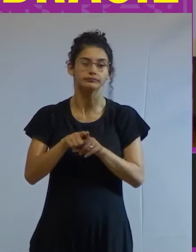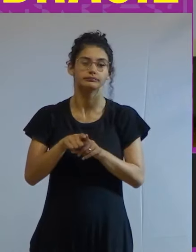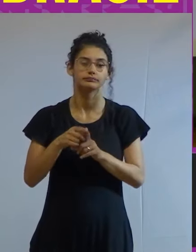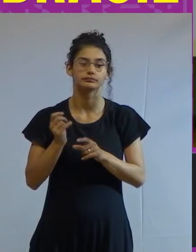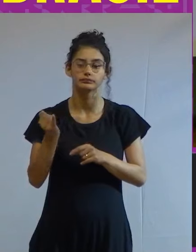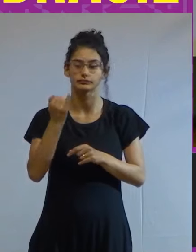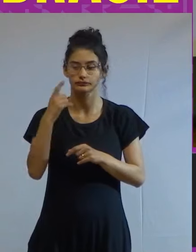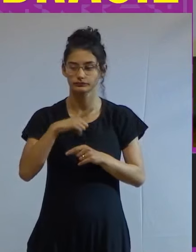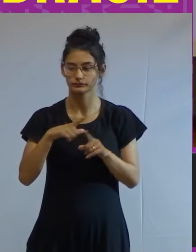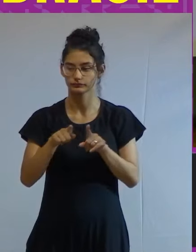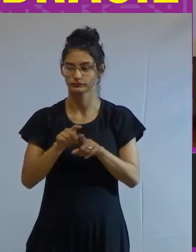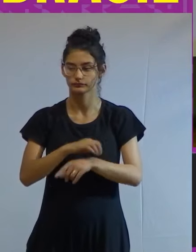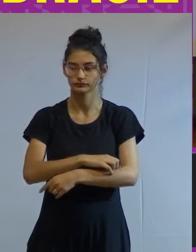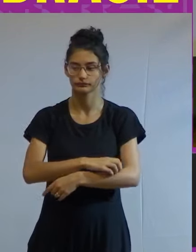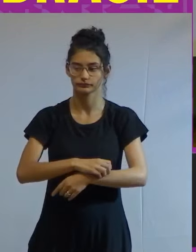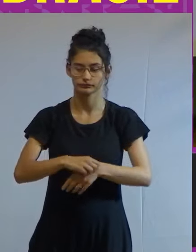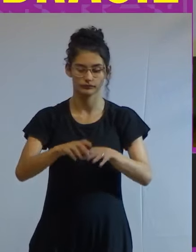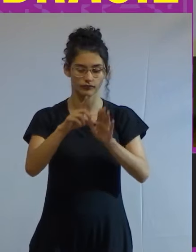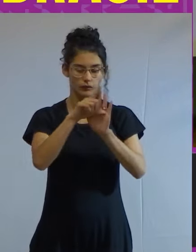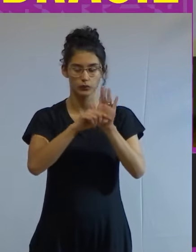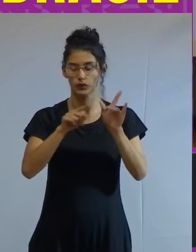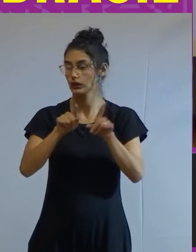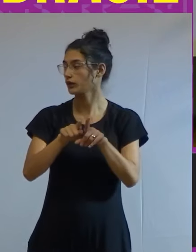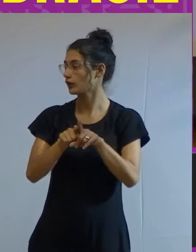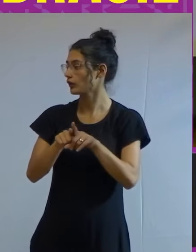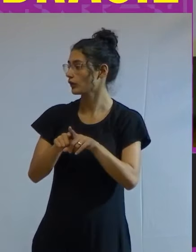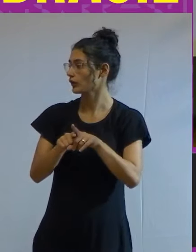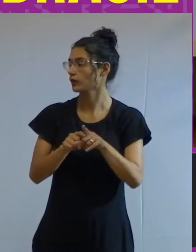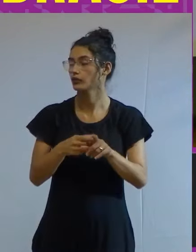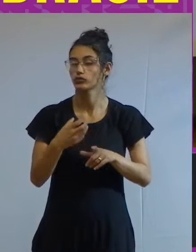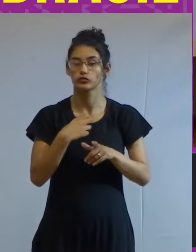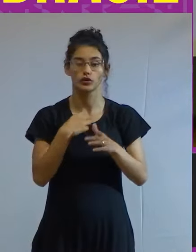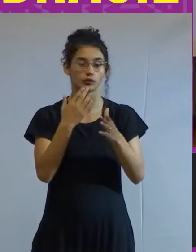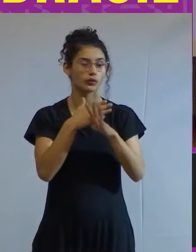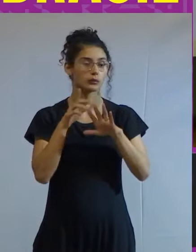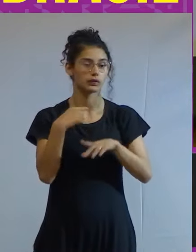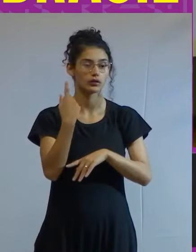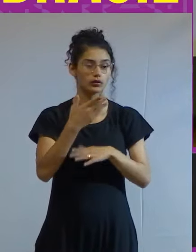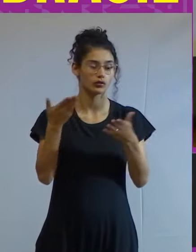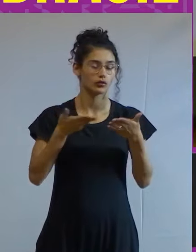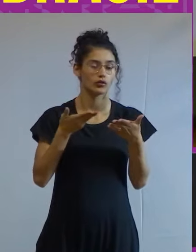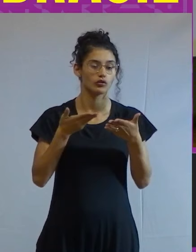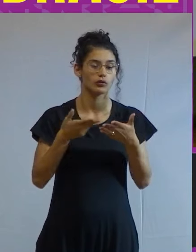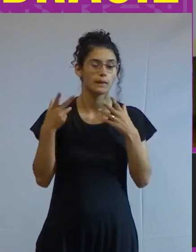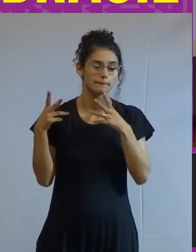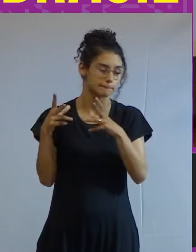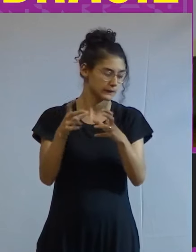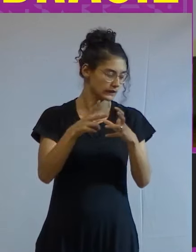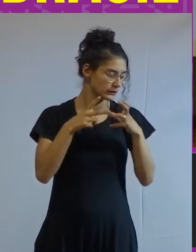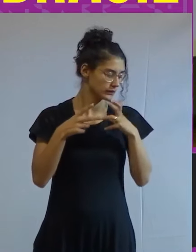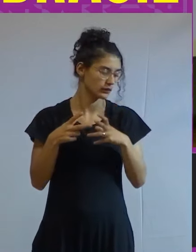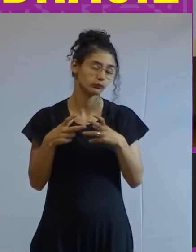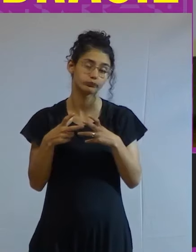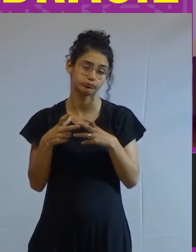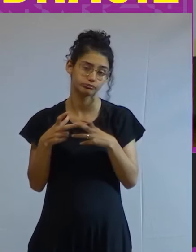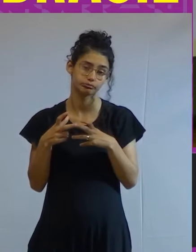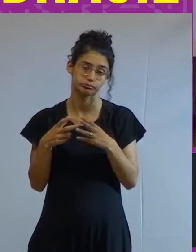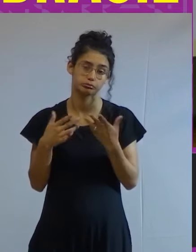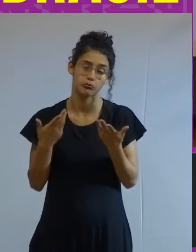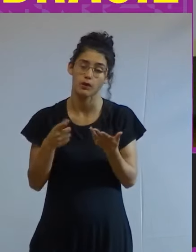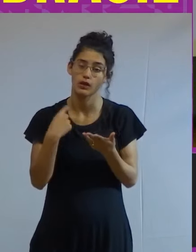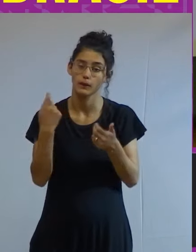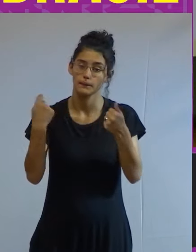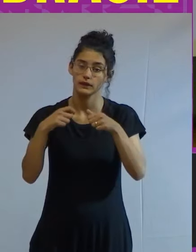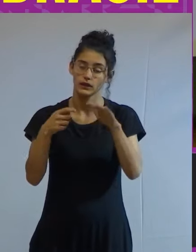que vai diminuir pelo menos a desgraça em que a gente tá você fala isso é uma perspectiva e a perspectiva é essa a gente